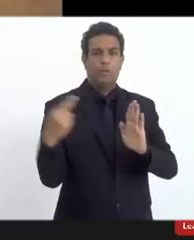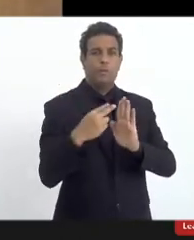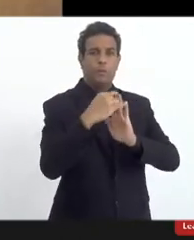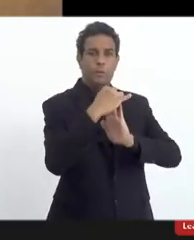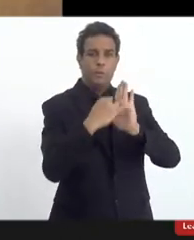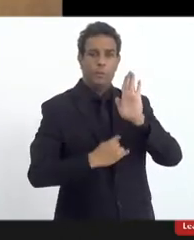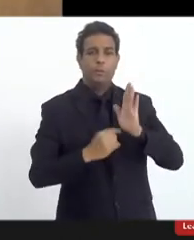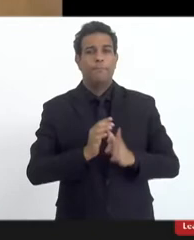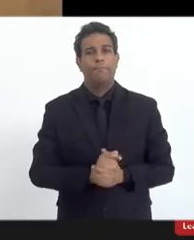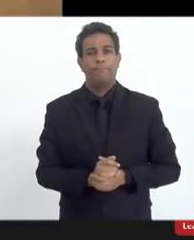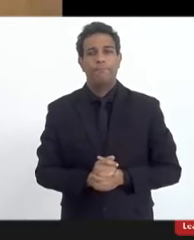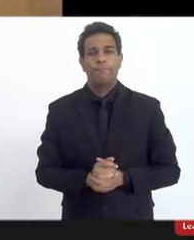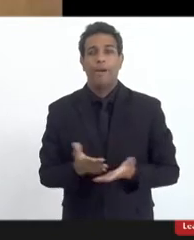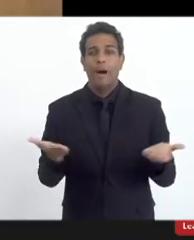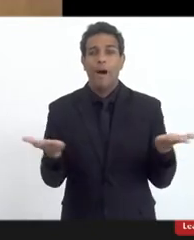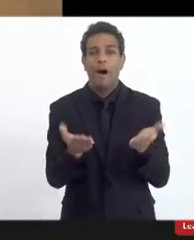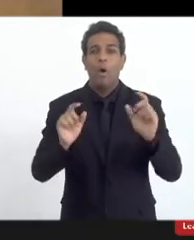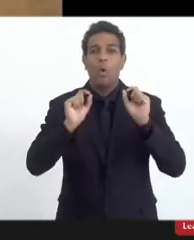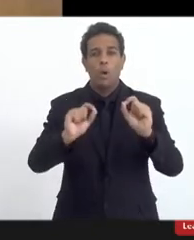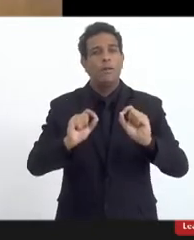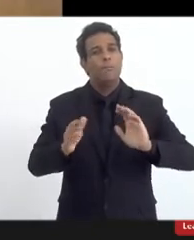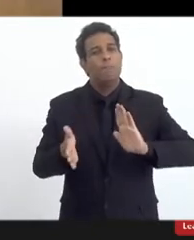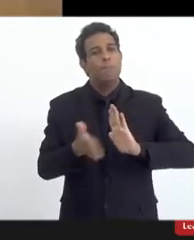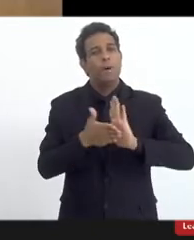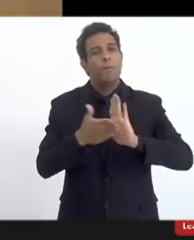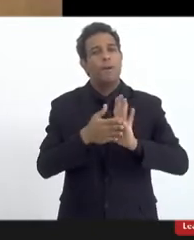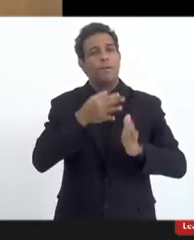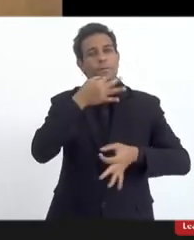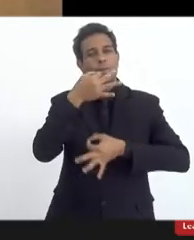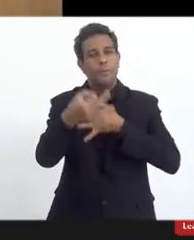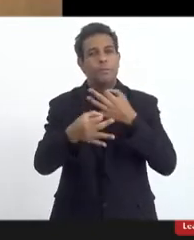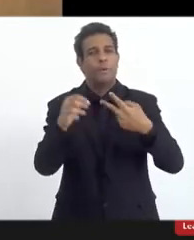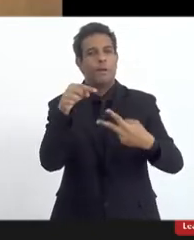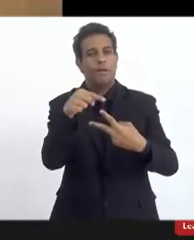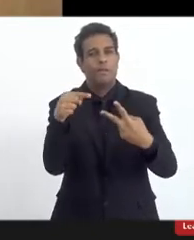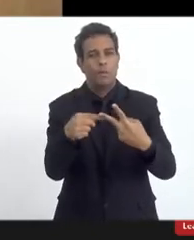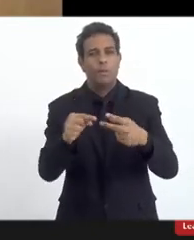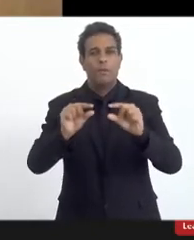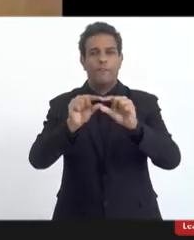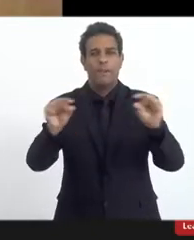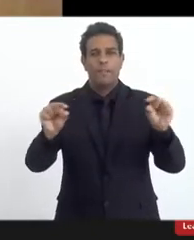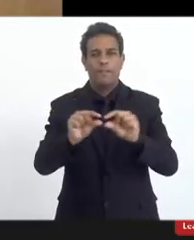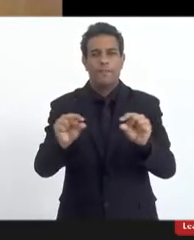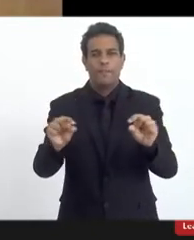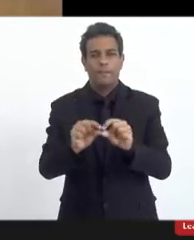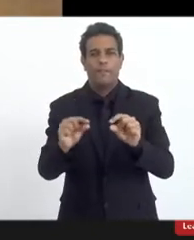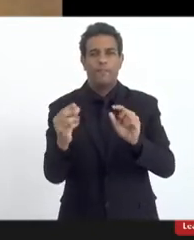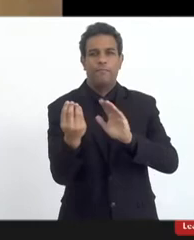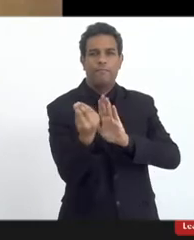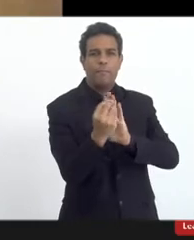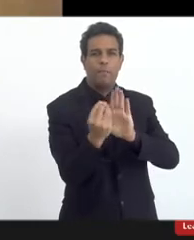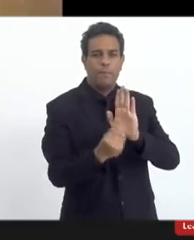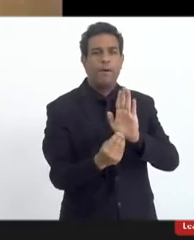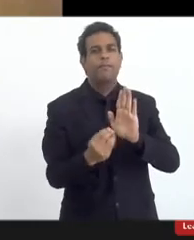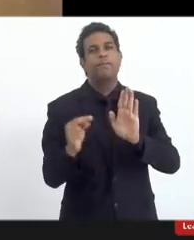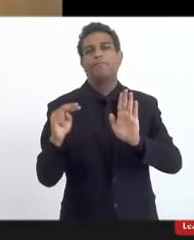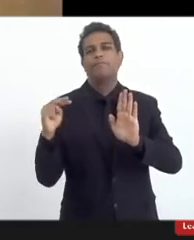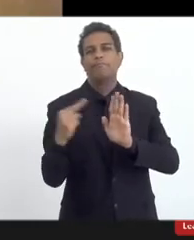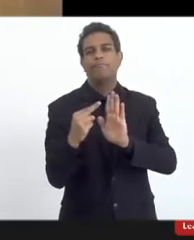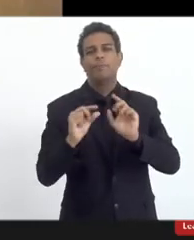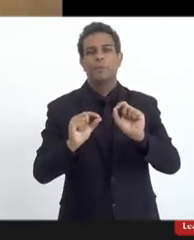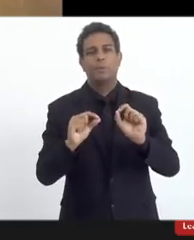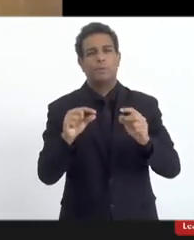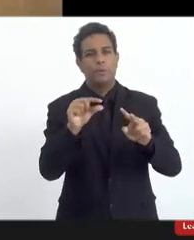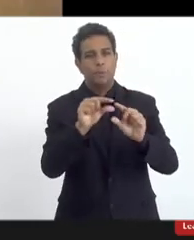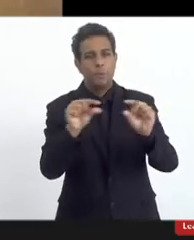E, sem querer me estender, eu cito aqui duas frases apenas. O documento é muito longo, muito profundo. mas